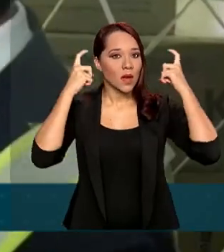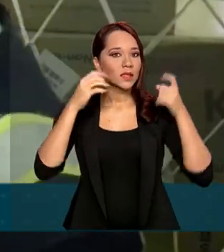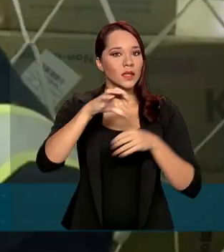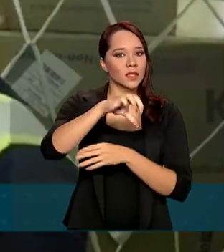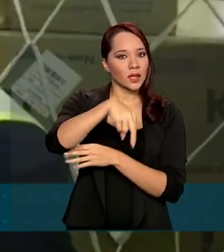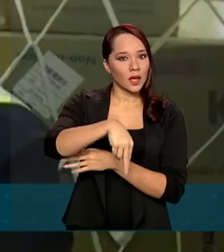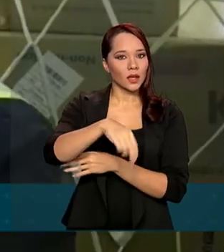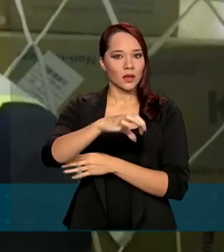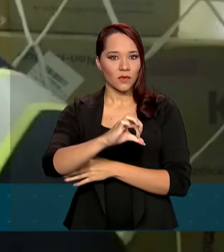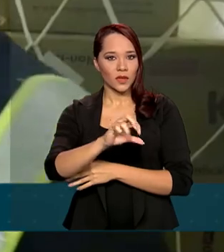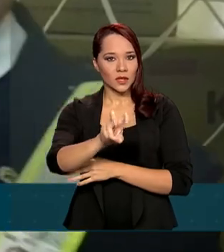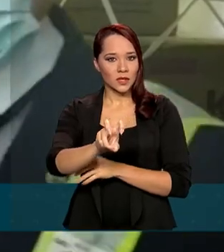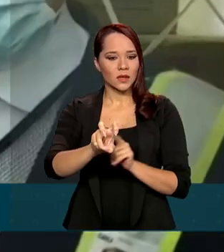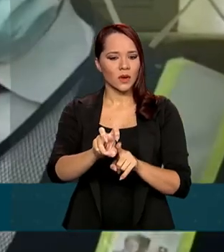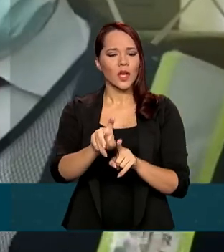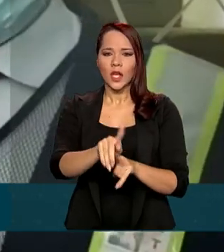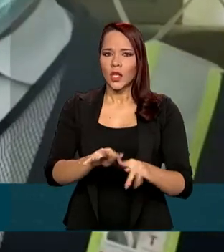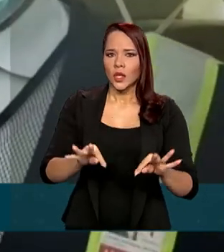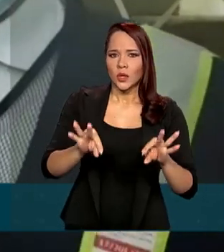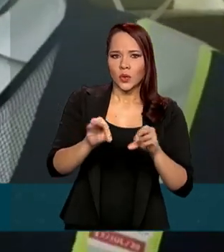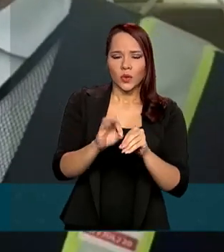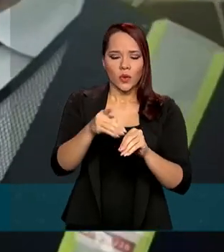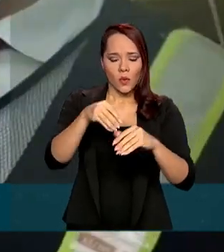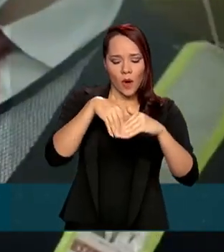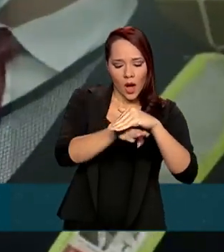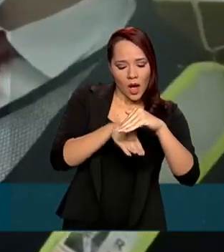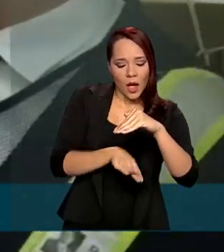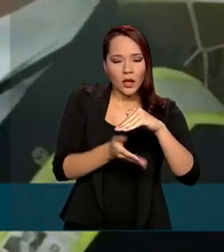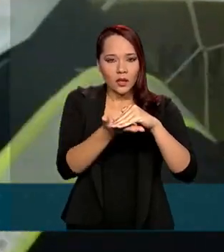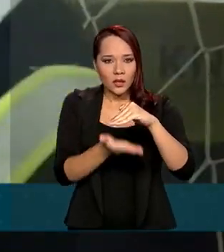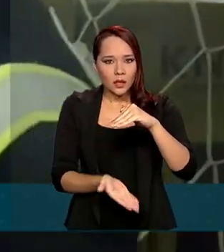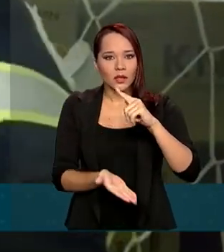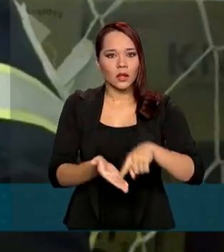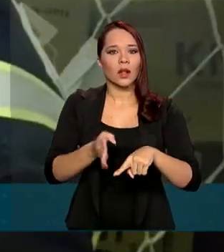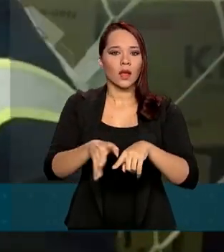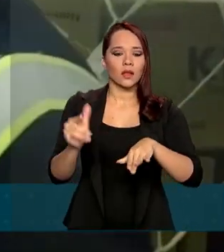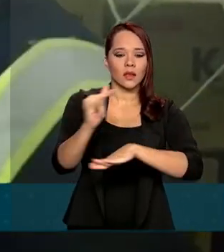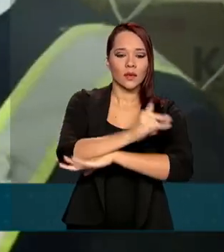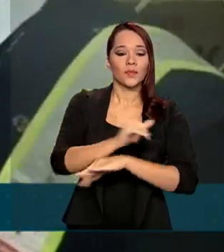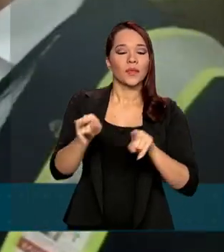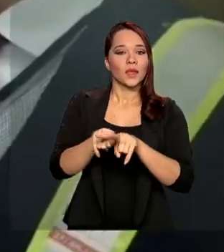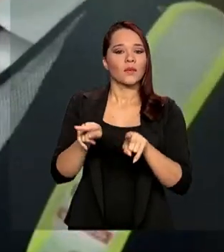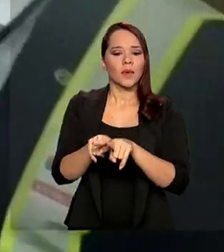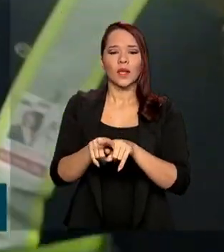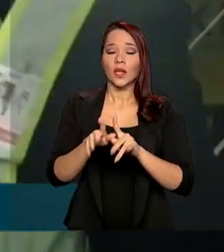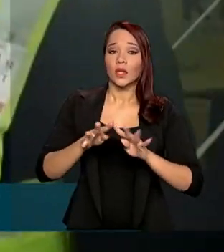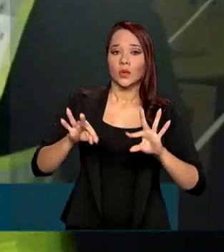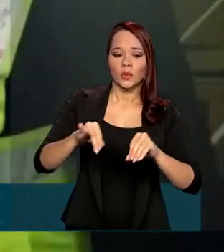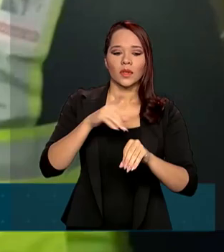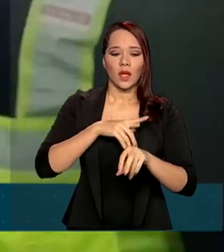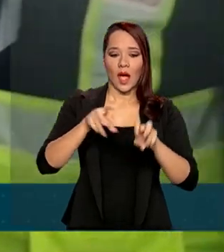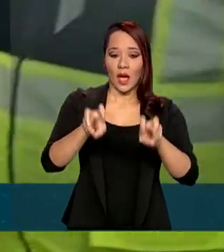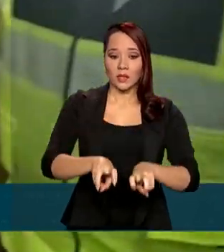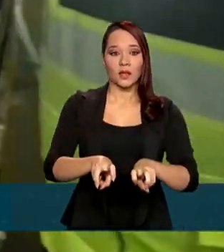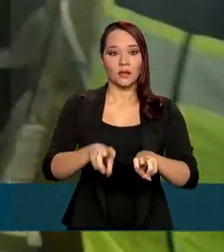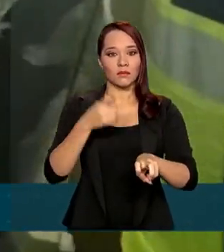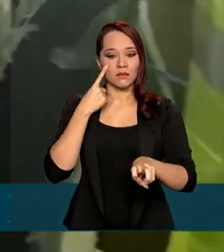são posicionadas no porão da aeronave e também na caminha. Aqui estão os assentos,